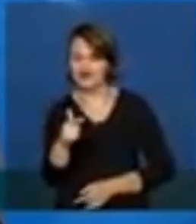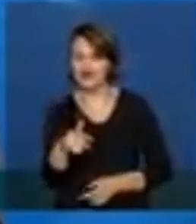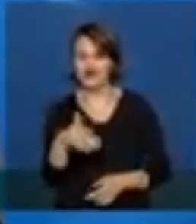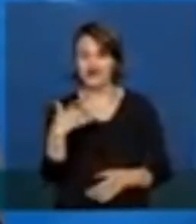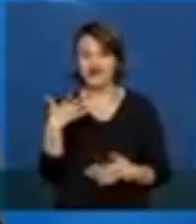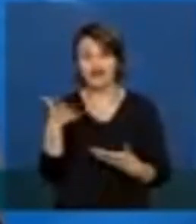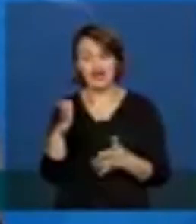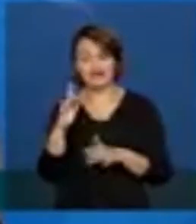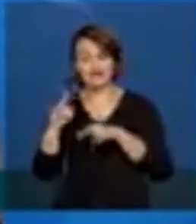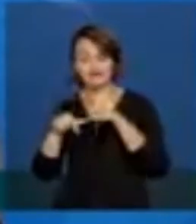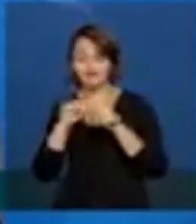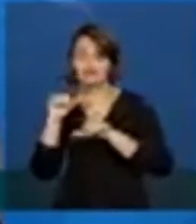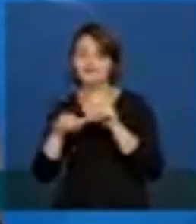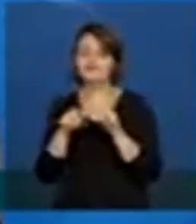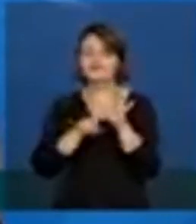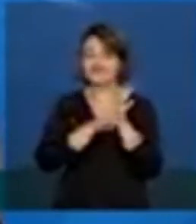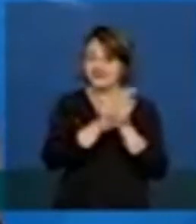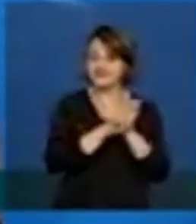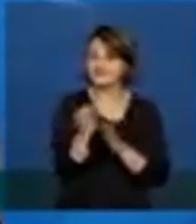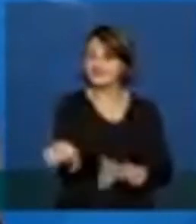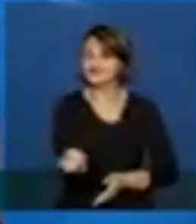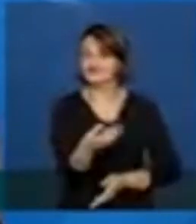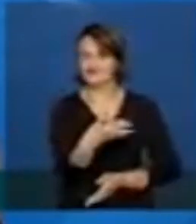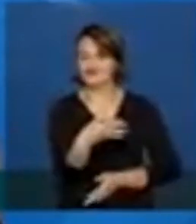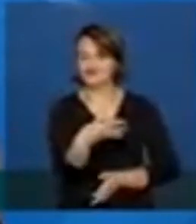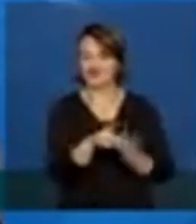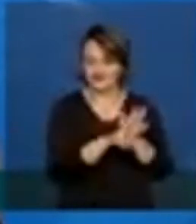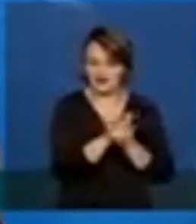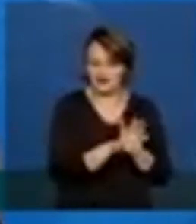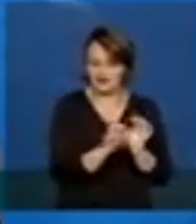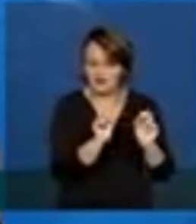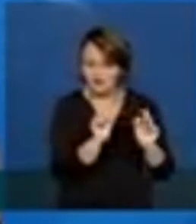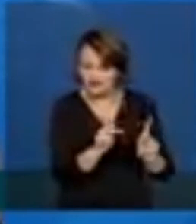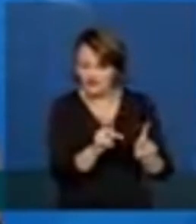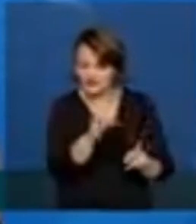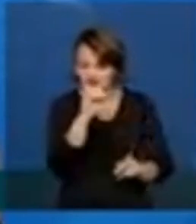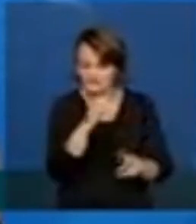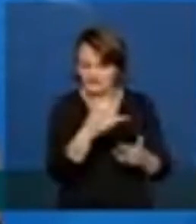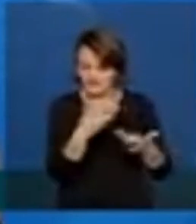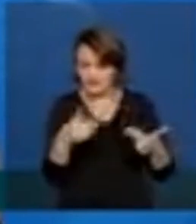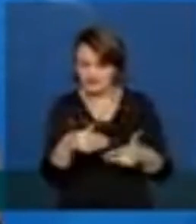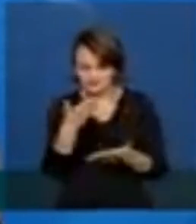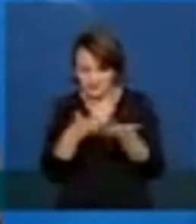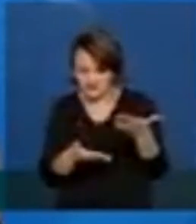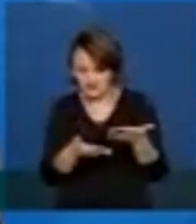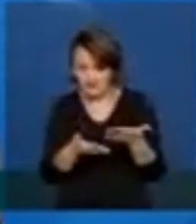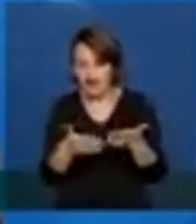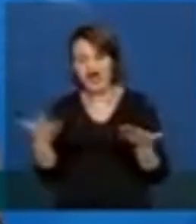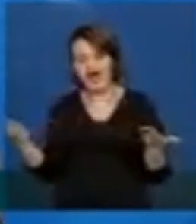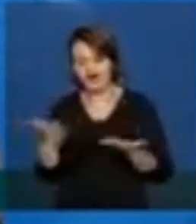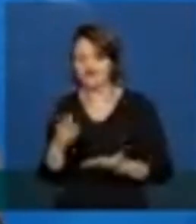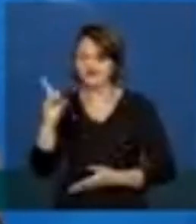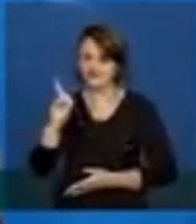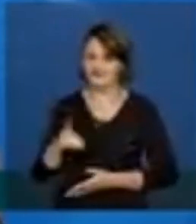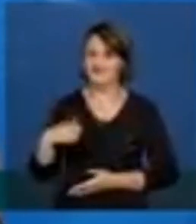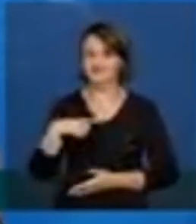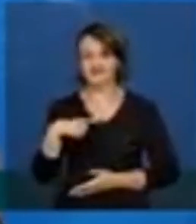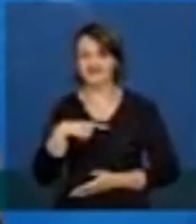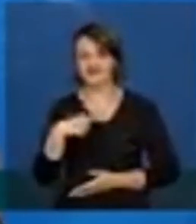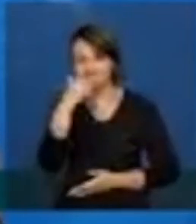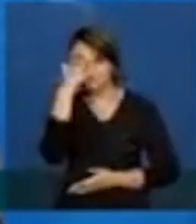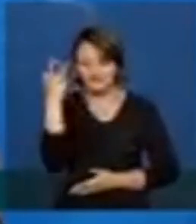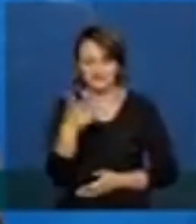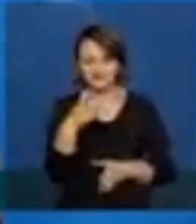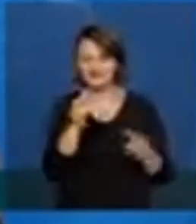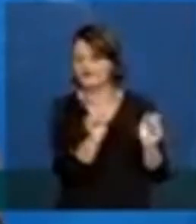auxílio mostra, olha, a gente reanalisa no tempo e, quando ela termina de receber aquele outro benefício, ninguém fica para trás. A gente não